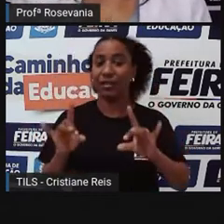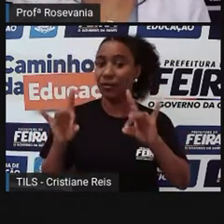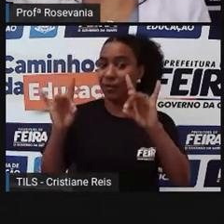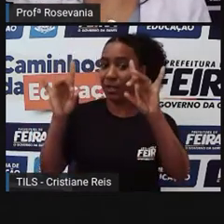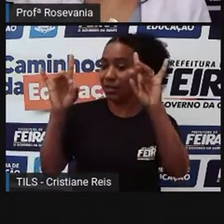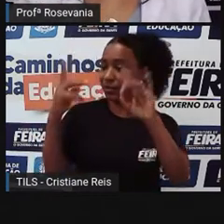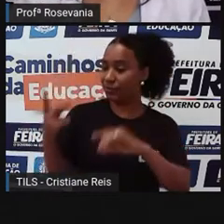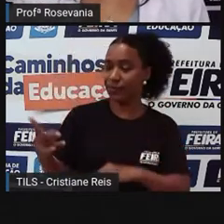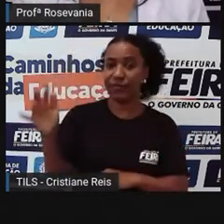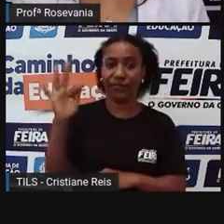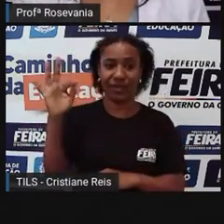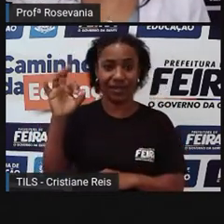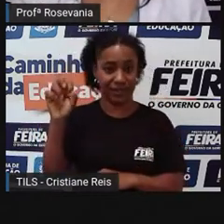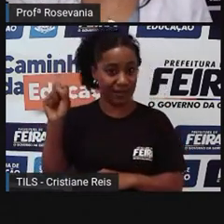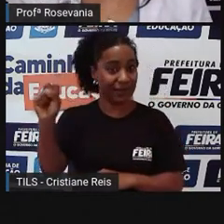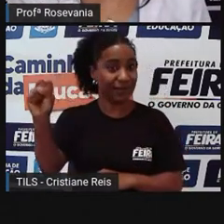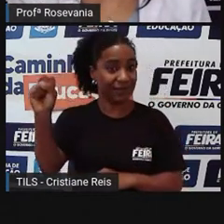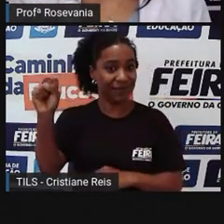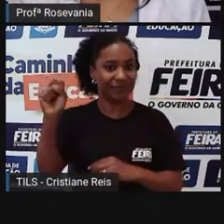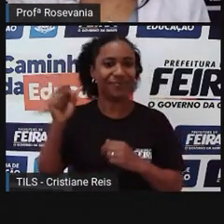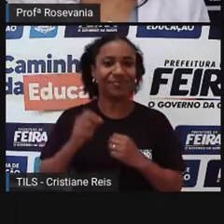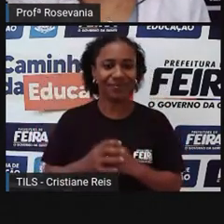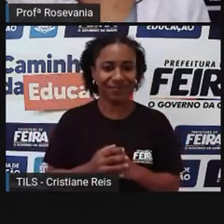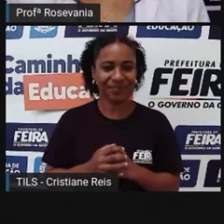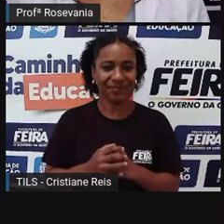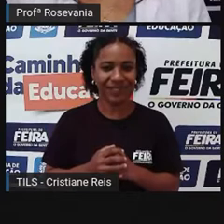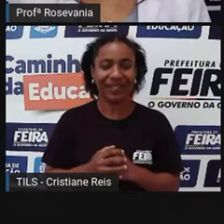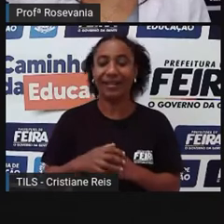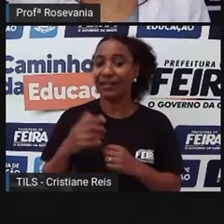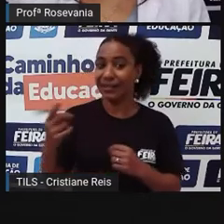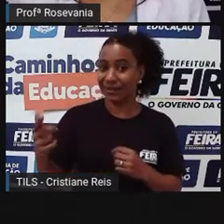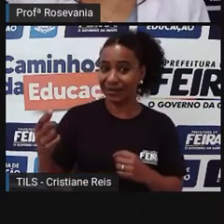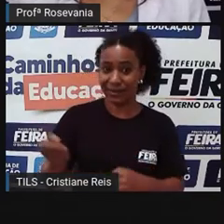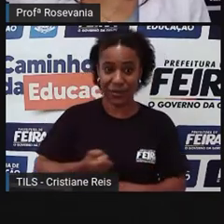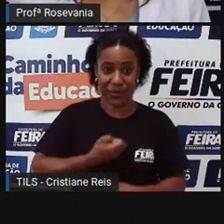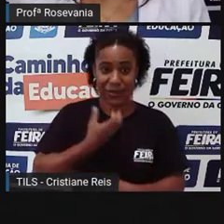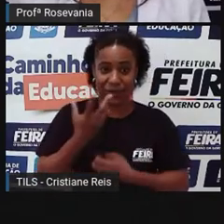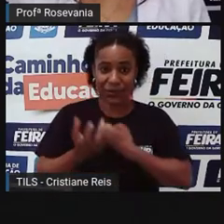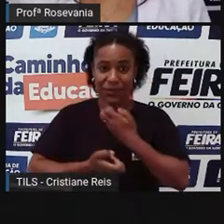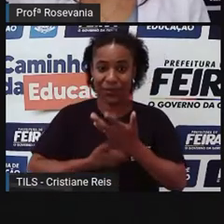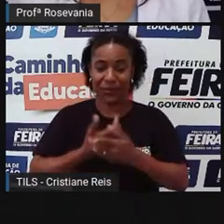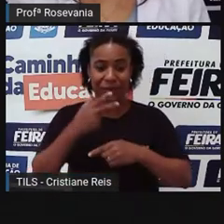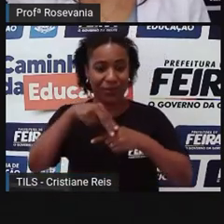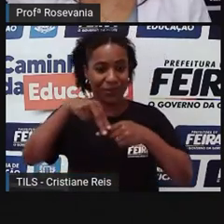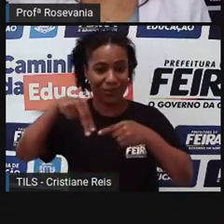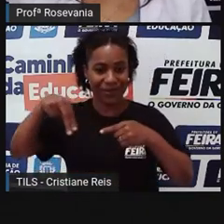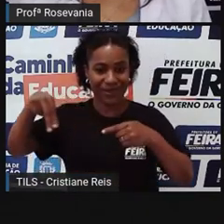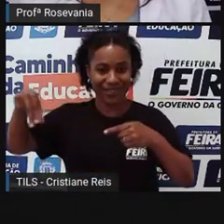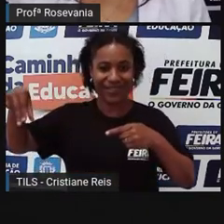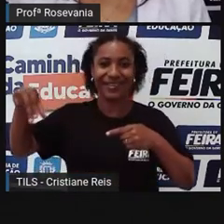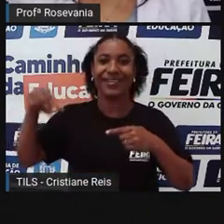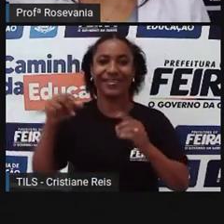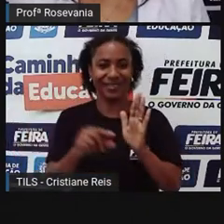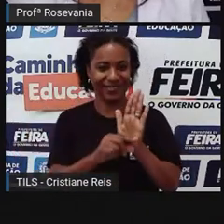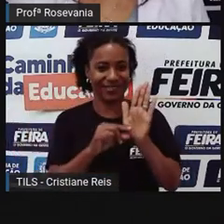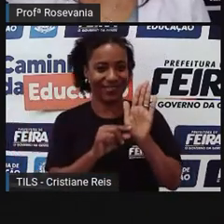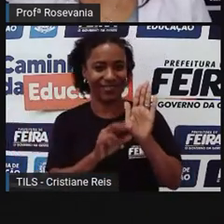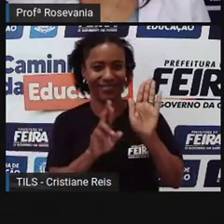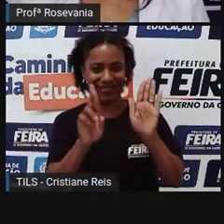Santana, e é um cordel feito por Adriele Magalhães Junqueira, né? Ele fala assim,